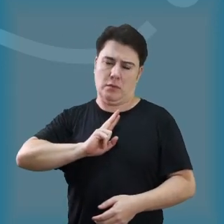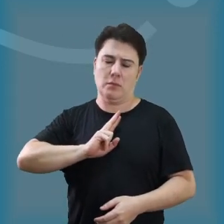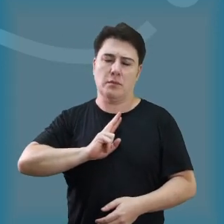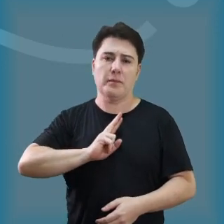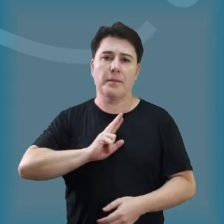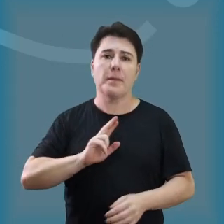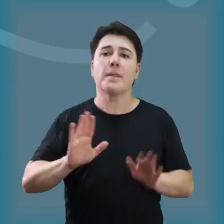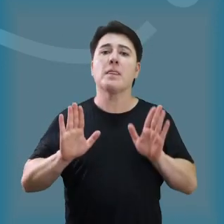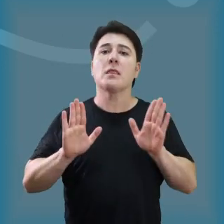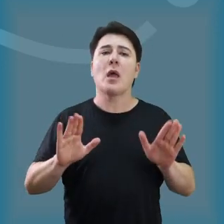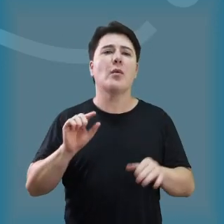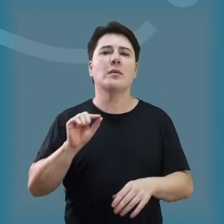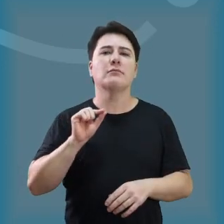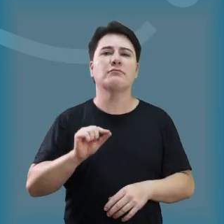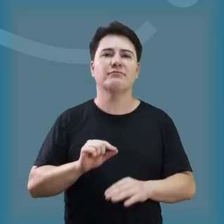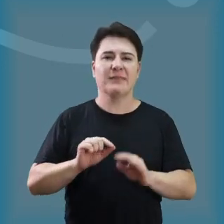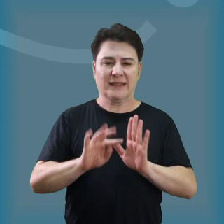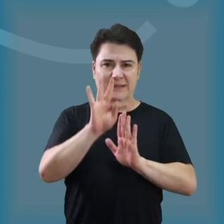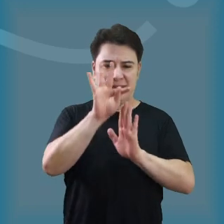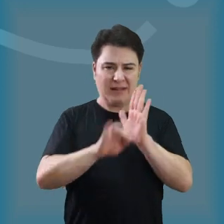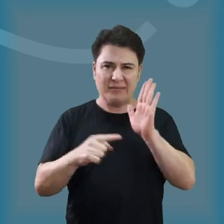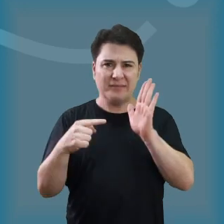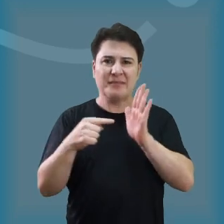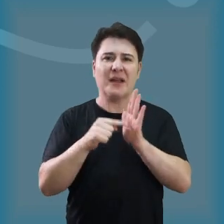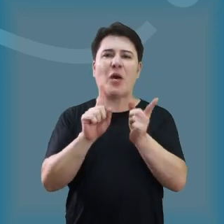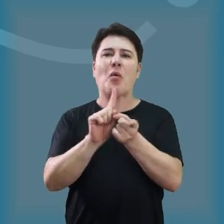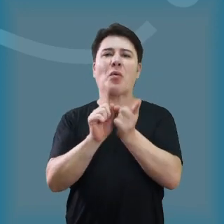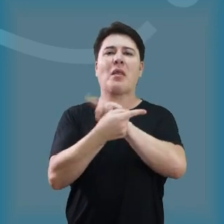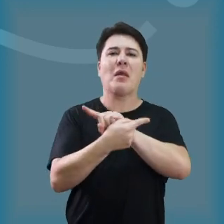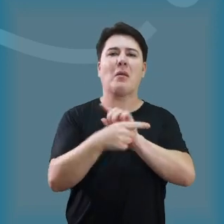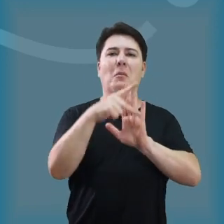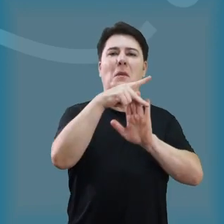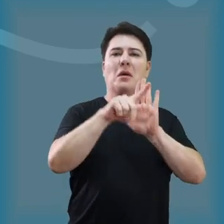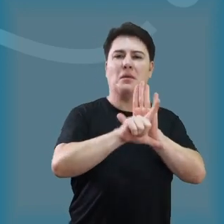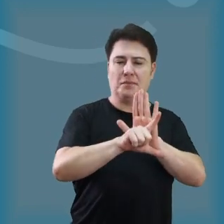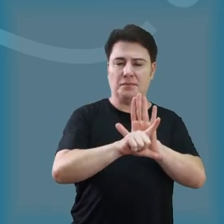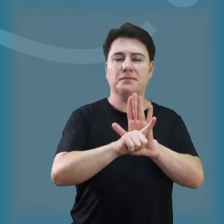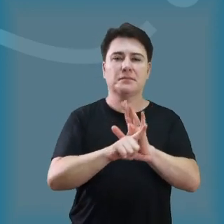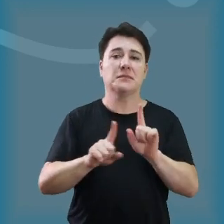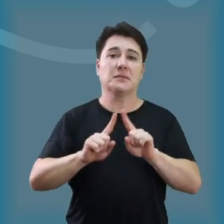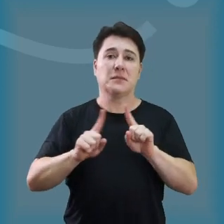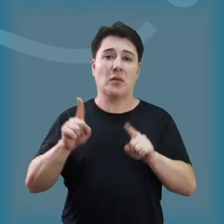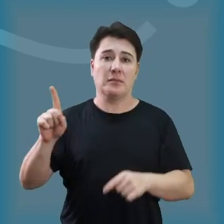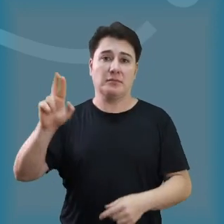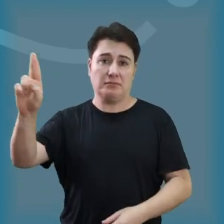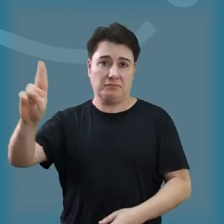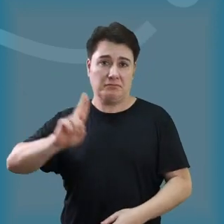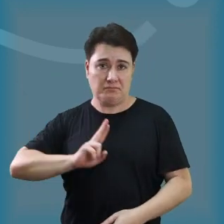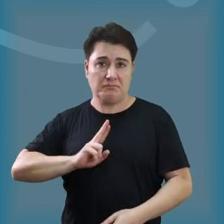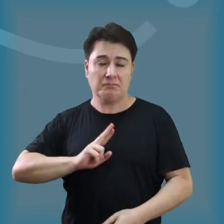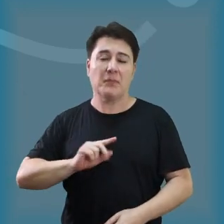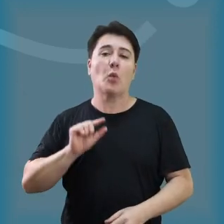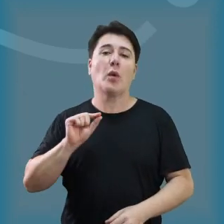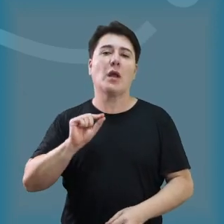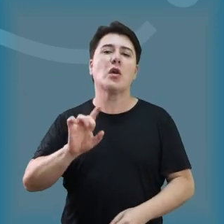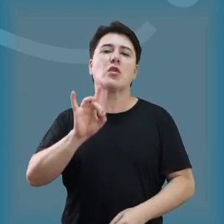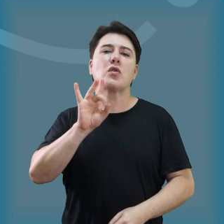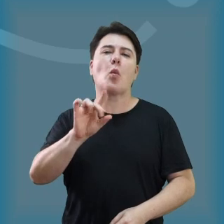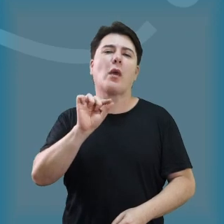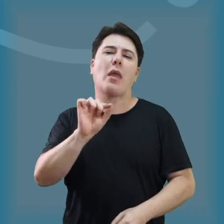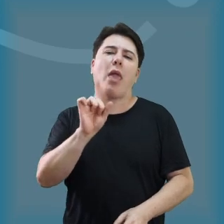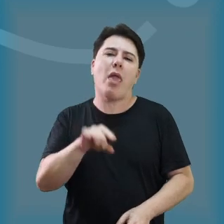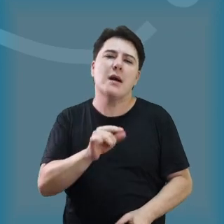da Prefeitura Municipal de Araraquara e que contradiz totalmente a justificativa do projeto. E nessa resposta da